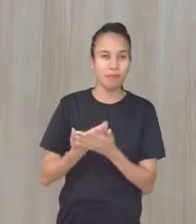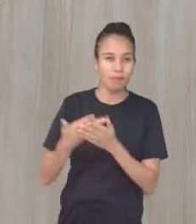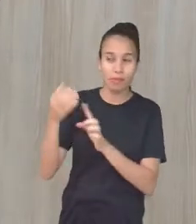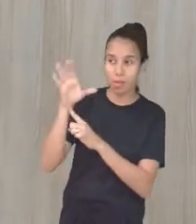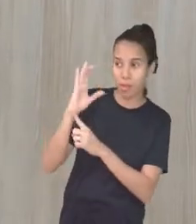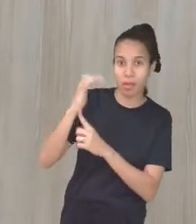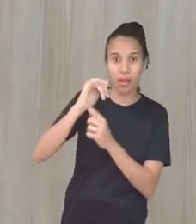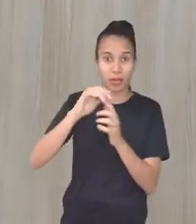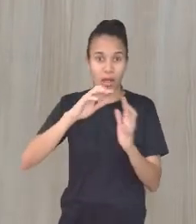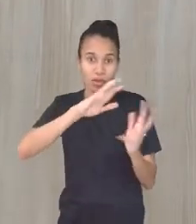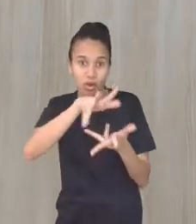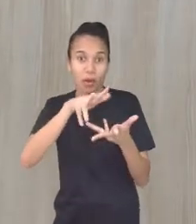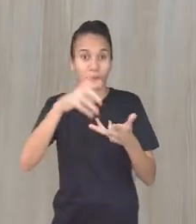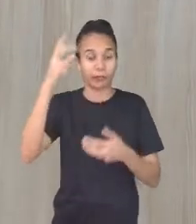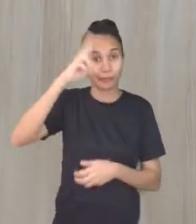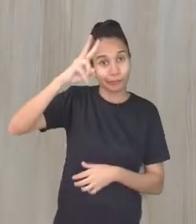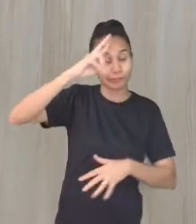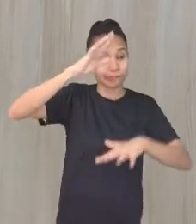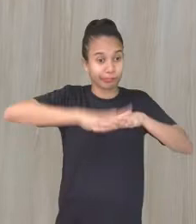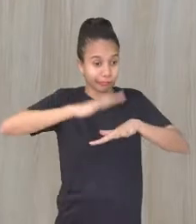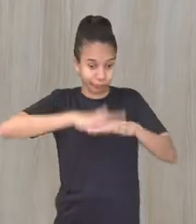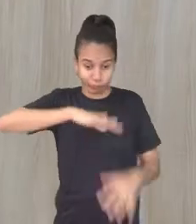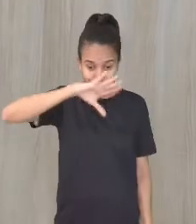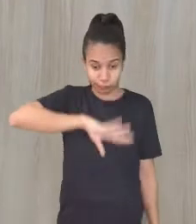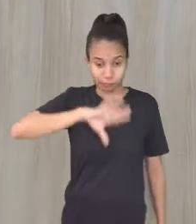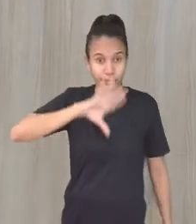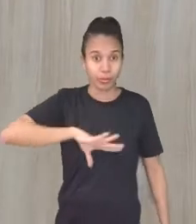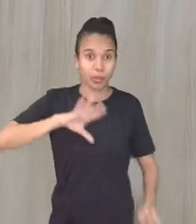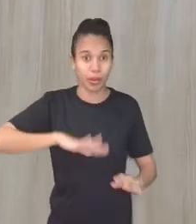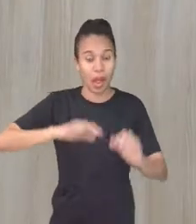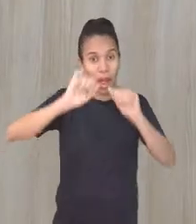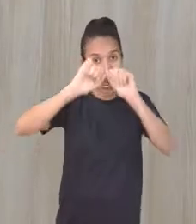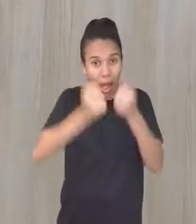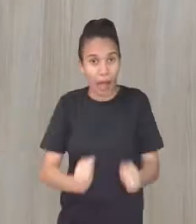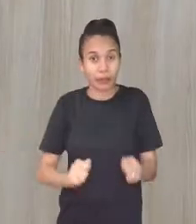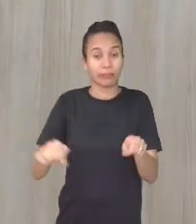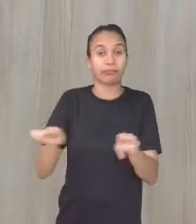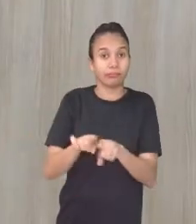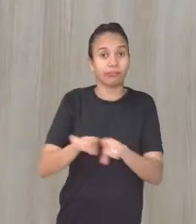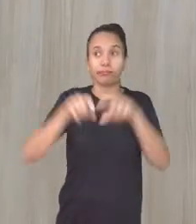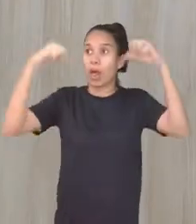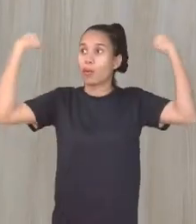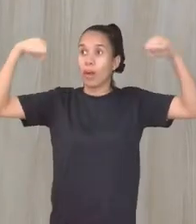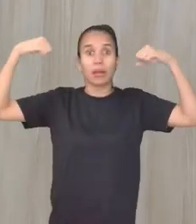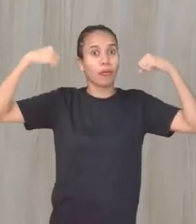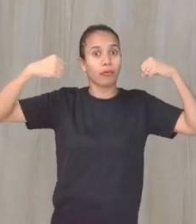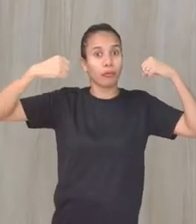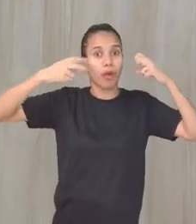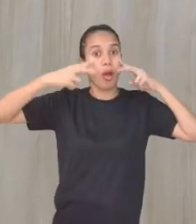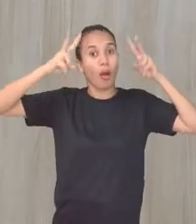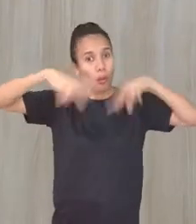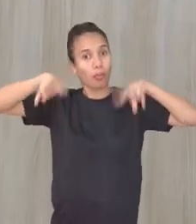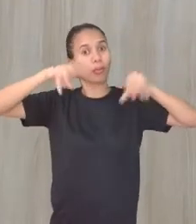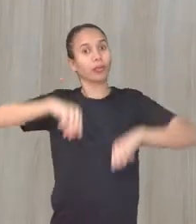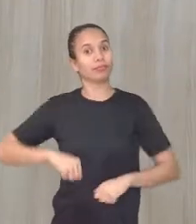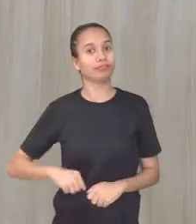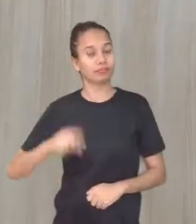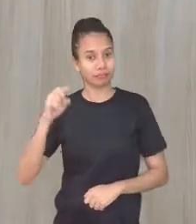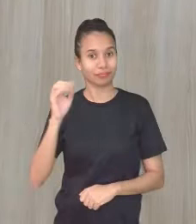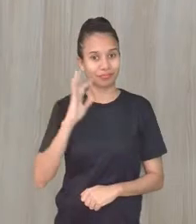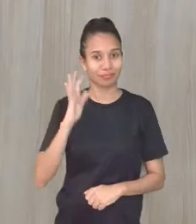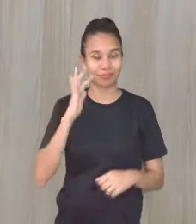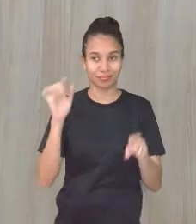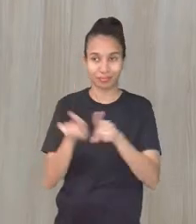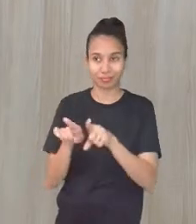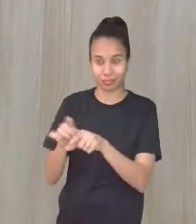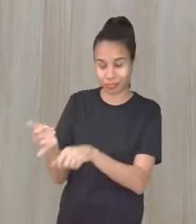geografia, história, matemática, língua portuguesa, artes, educação física. Vejam, pessoal! E também, o